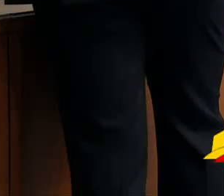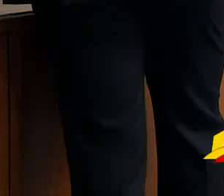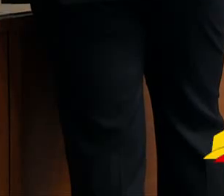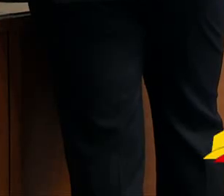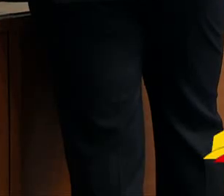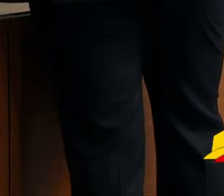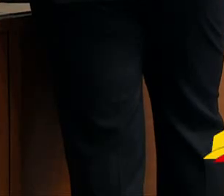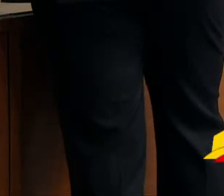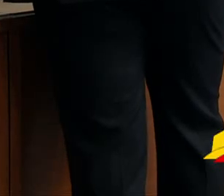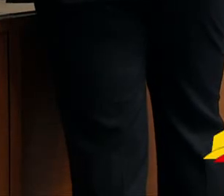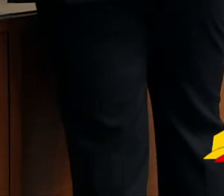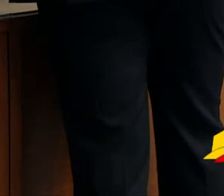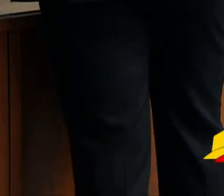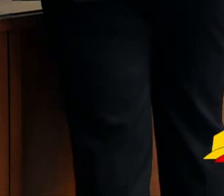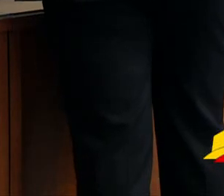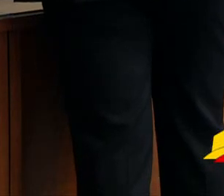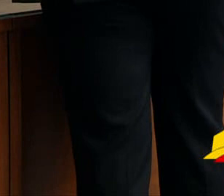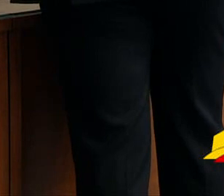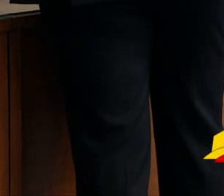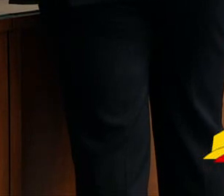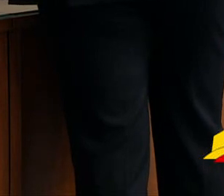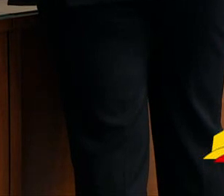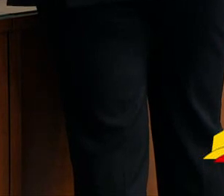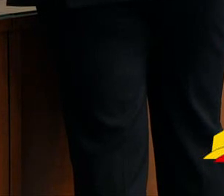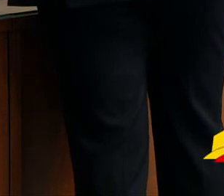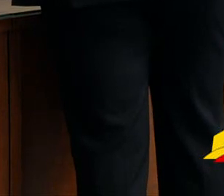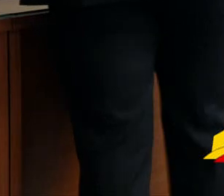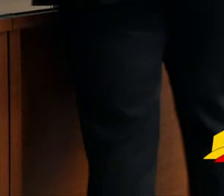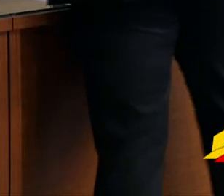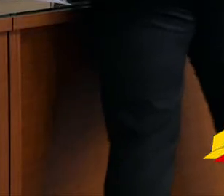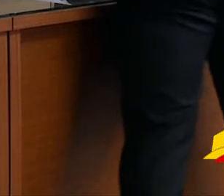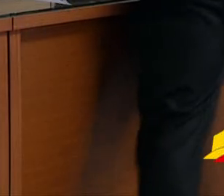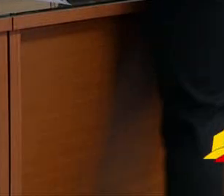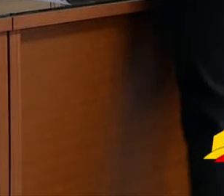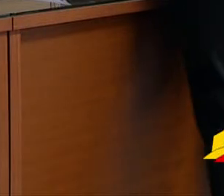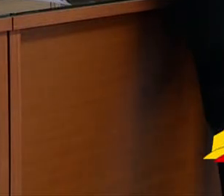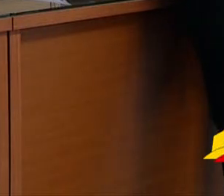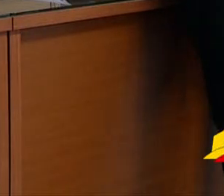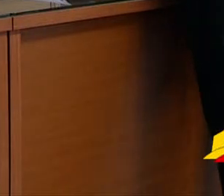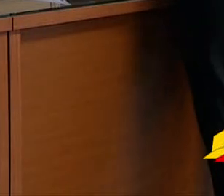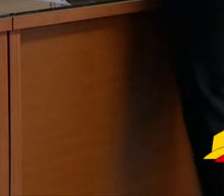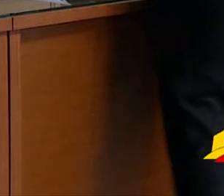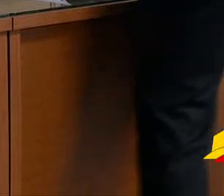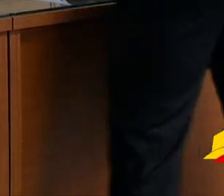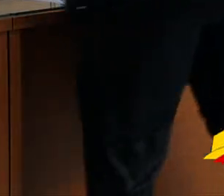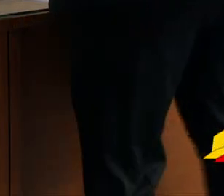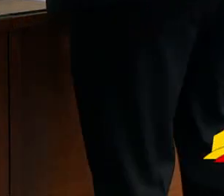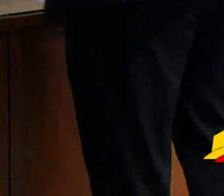É encerrado a discussão. Eu coloco em votação. Os vereadores concordam. Permaneçam que está aprovado.